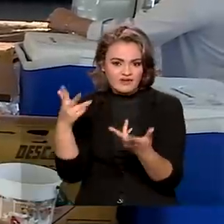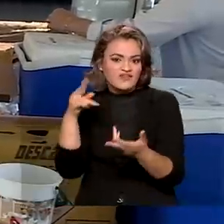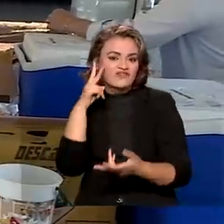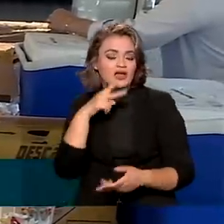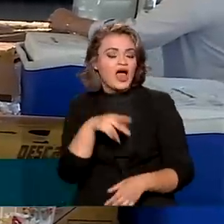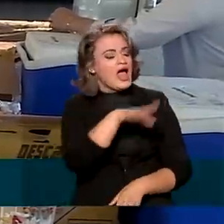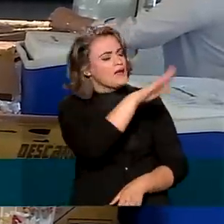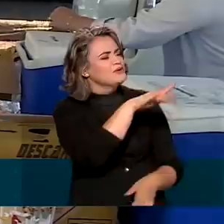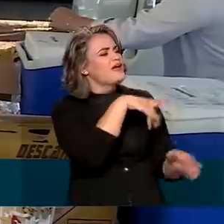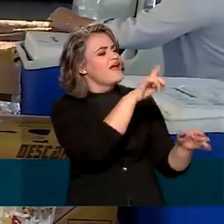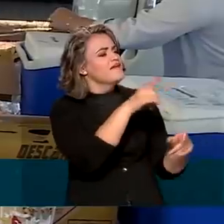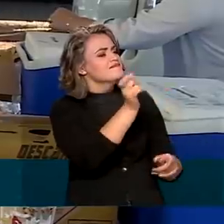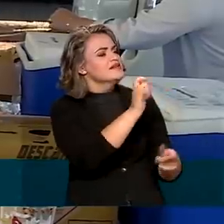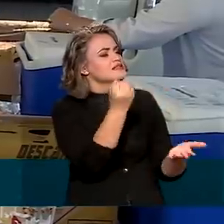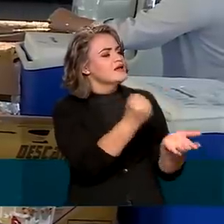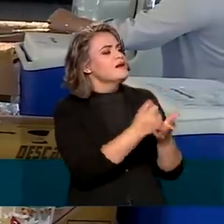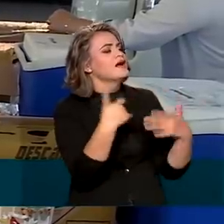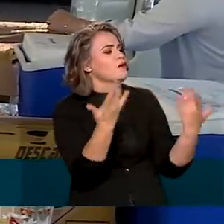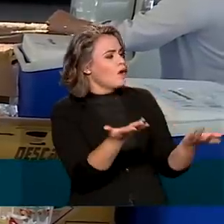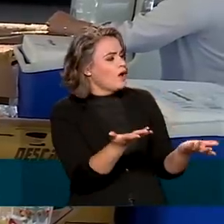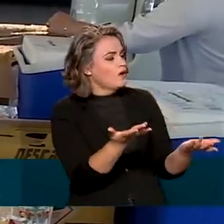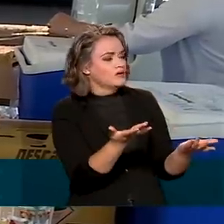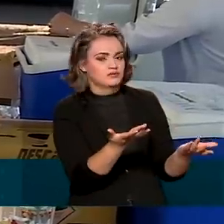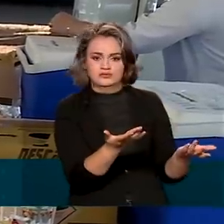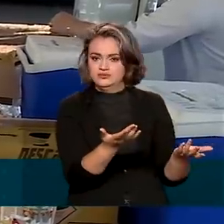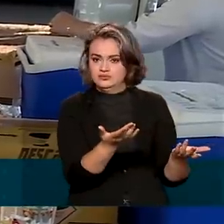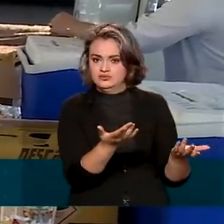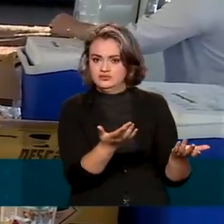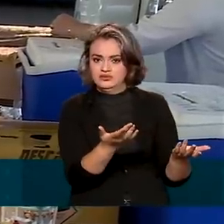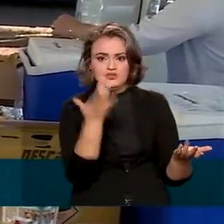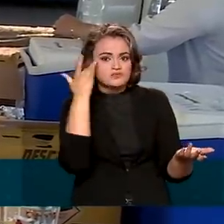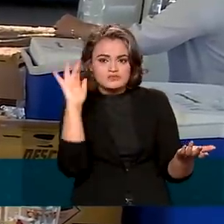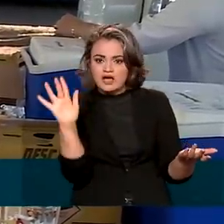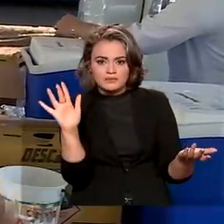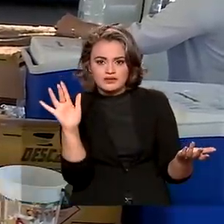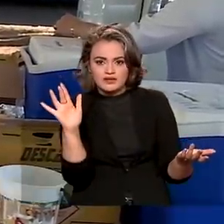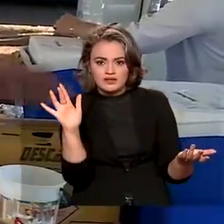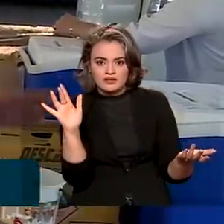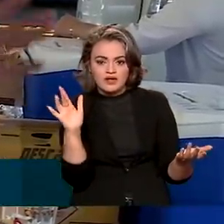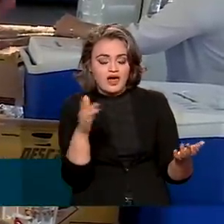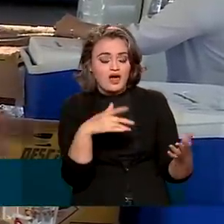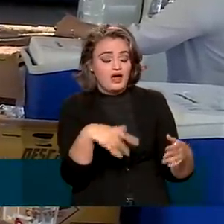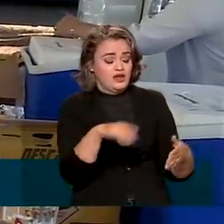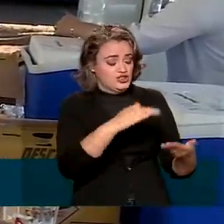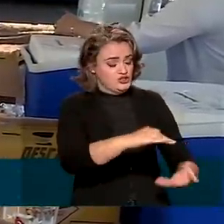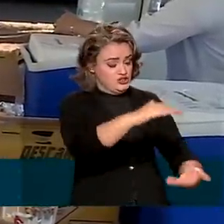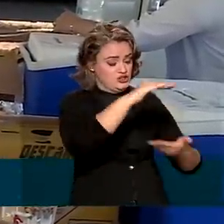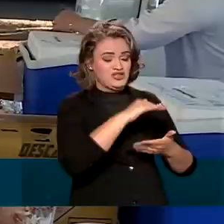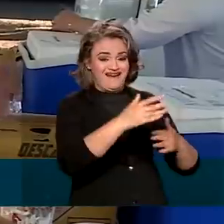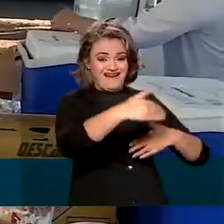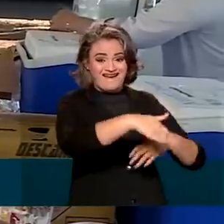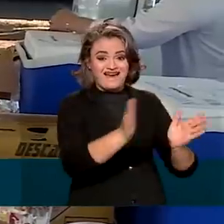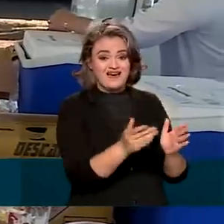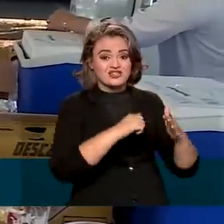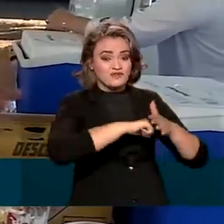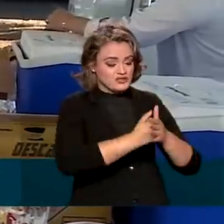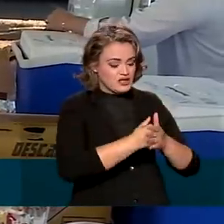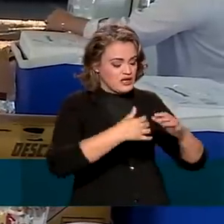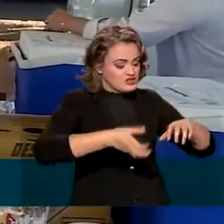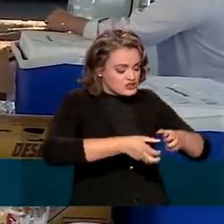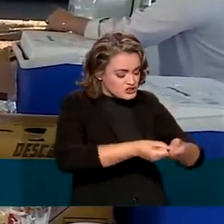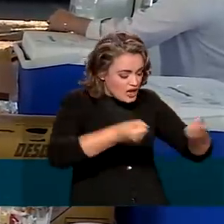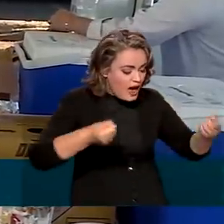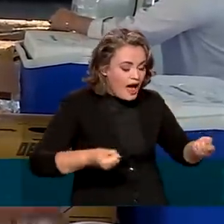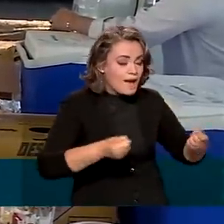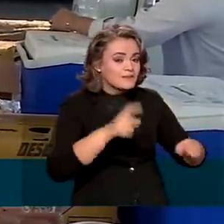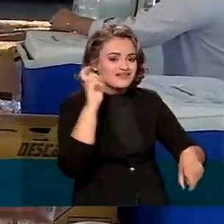perguntam quais as vacinas que tem aqui, né? Aí a gente nunca sabe, porque a vacina que vem, as caixas vêm fechadas e a gente só sabe